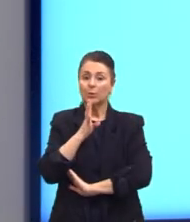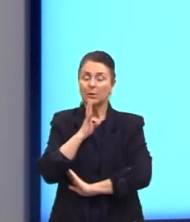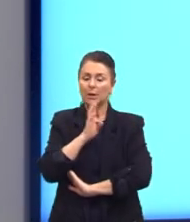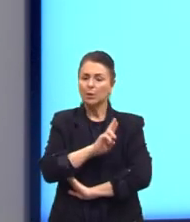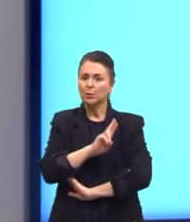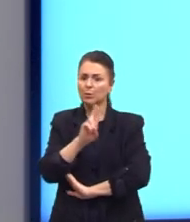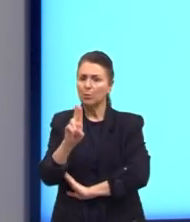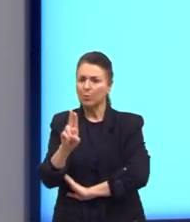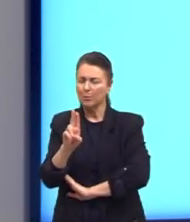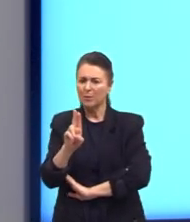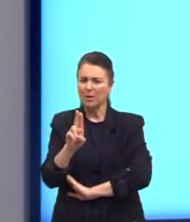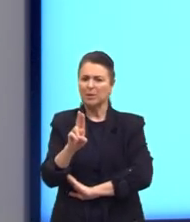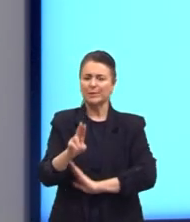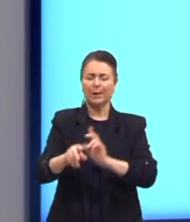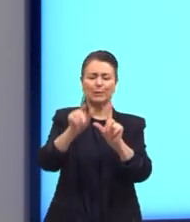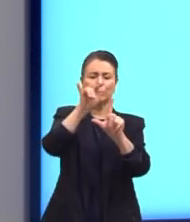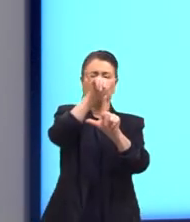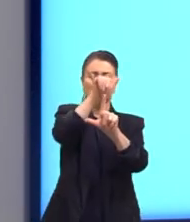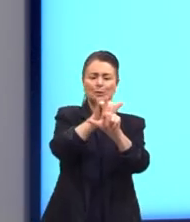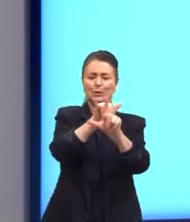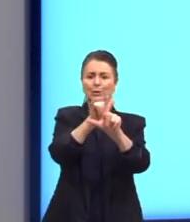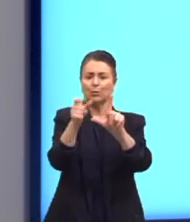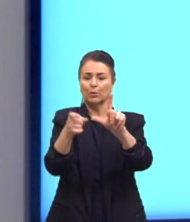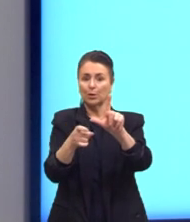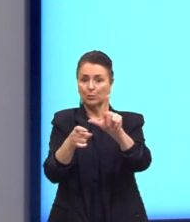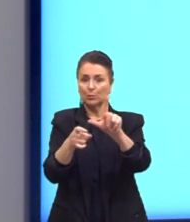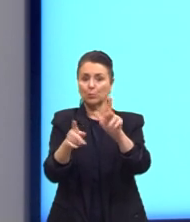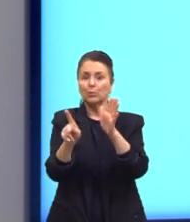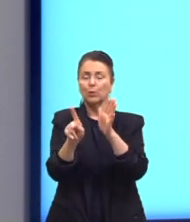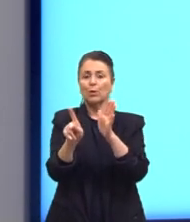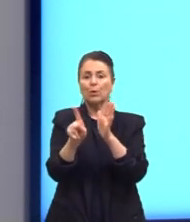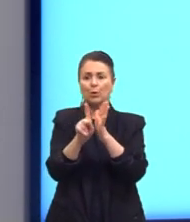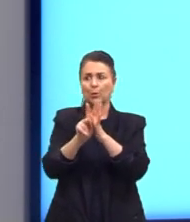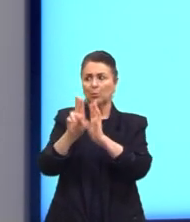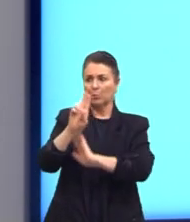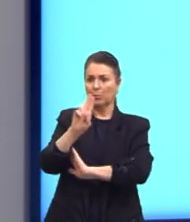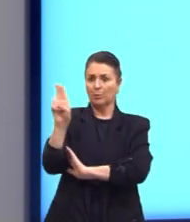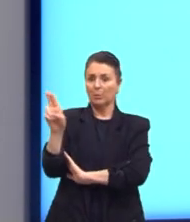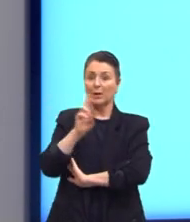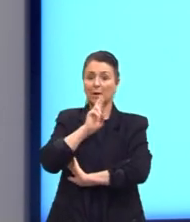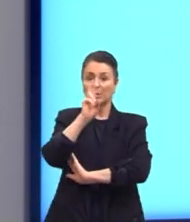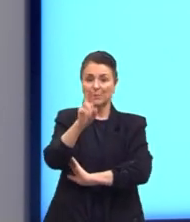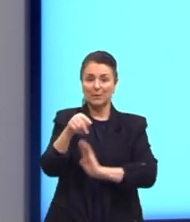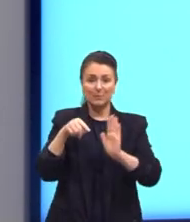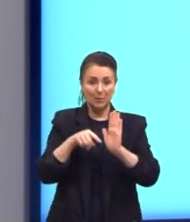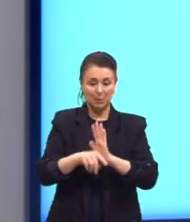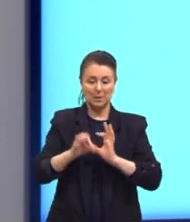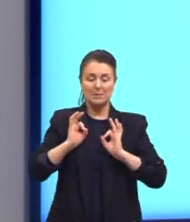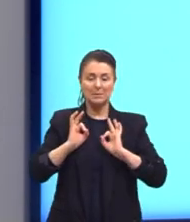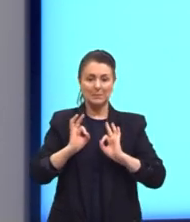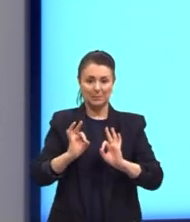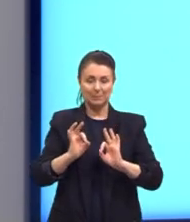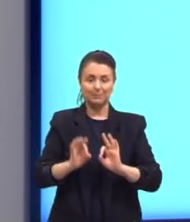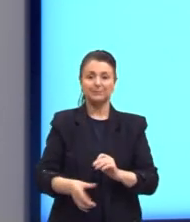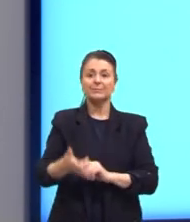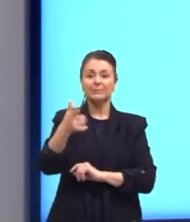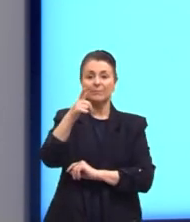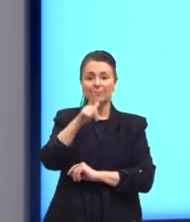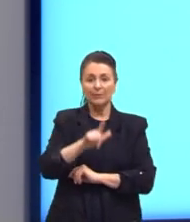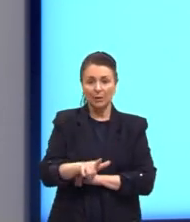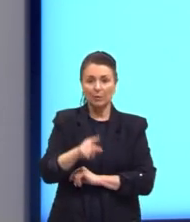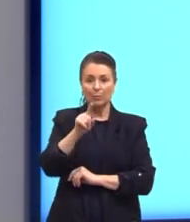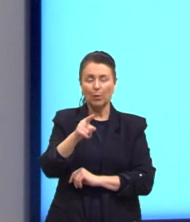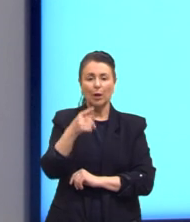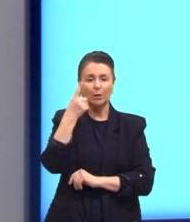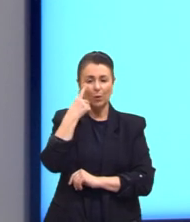nomes, abcissas, ordenadas, para responder a questão ali de uma forma correta. Novamente, vocês podem